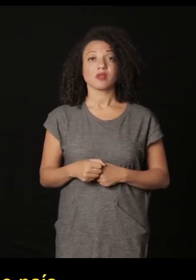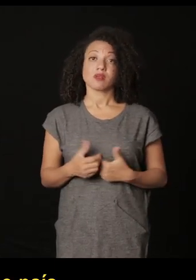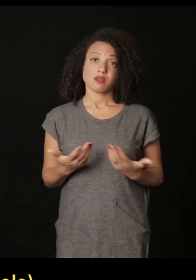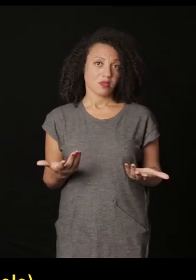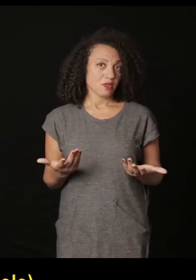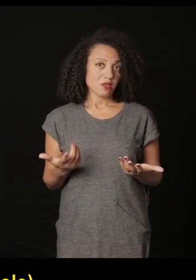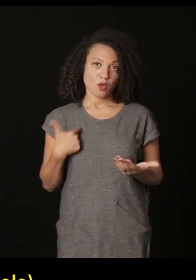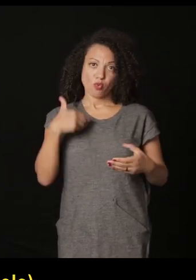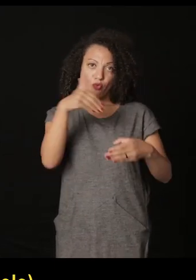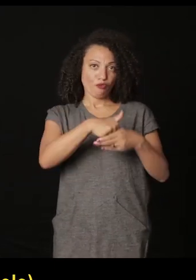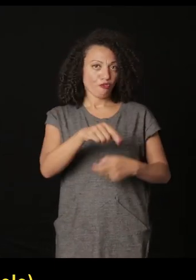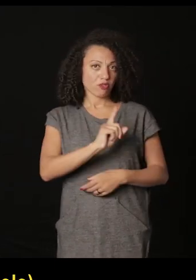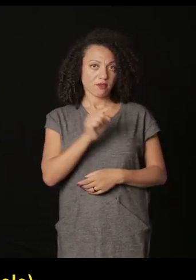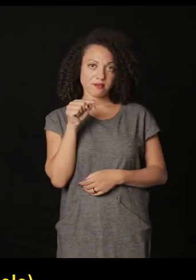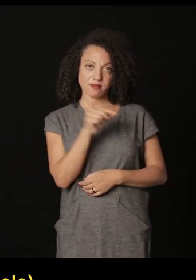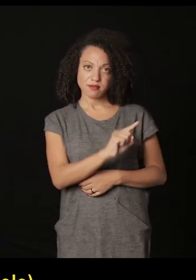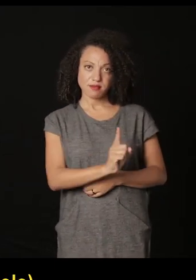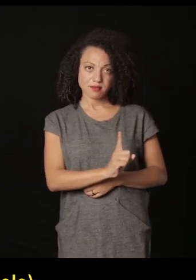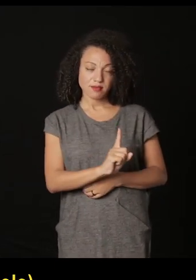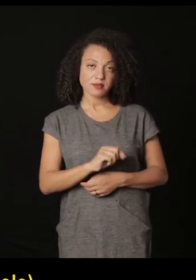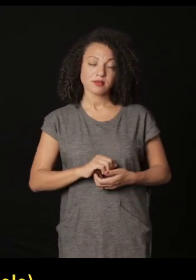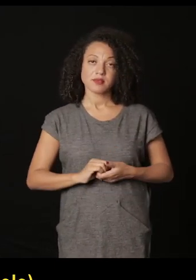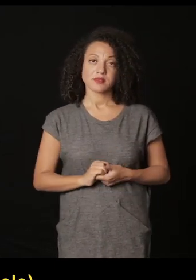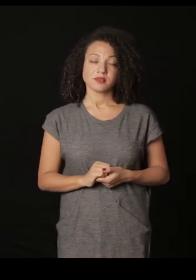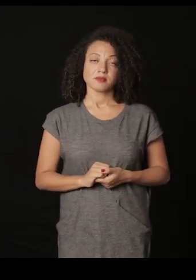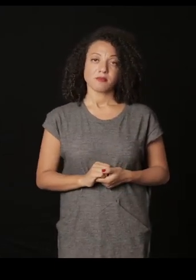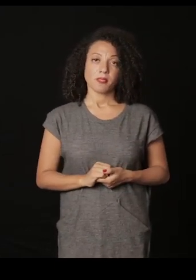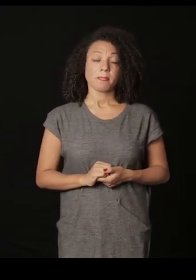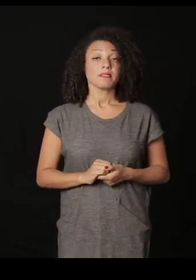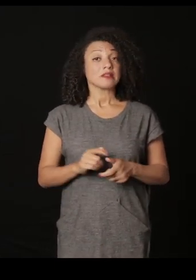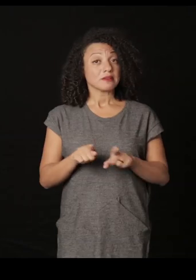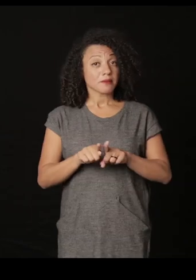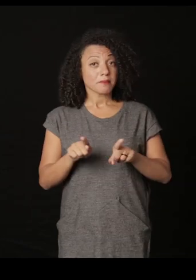golpista com o qual eu não votei nele